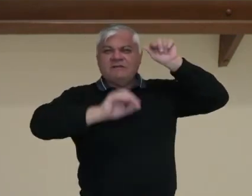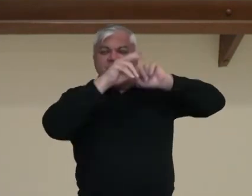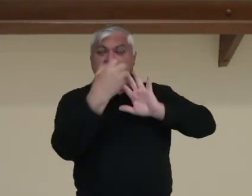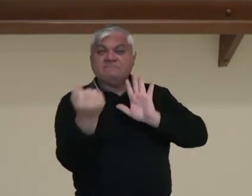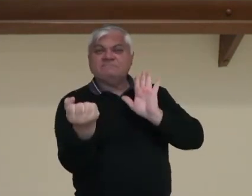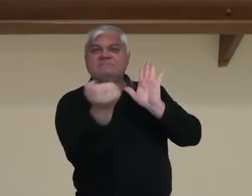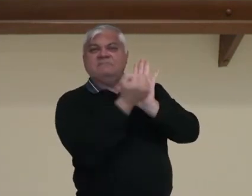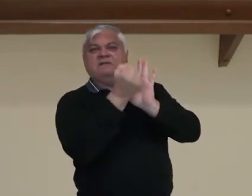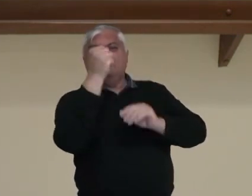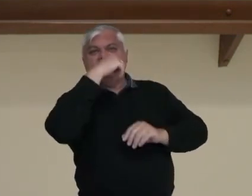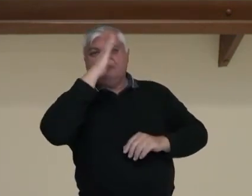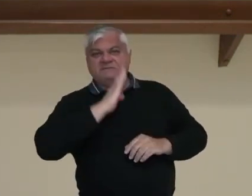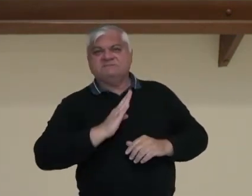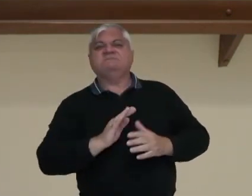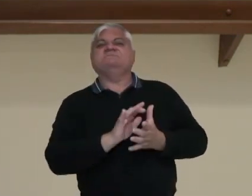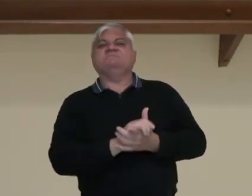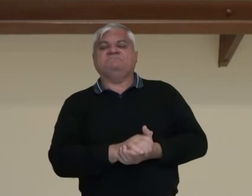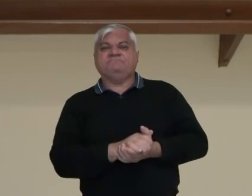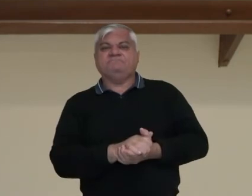nacional.